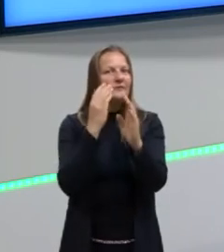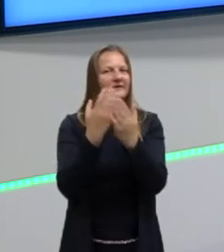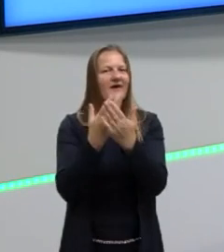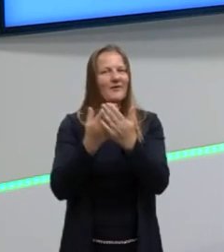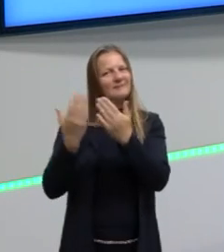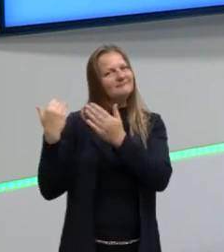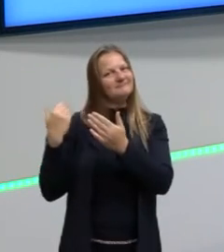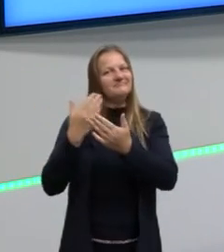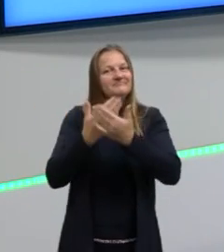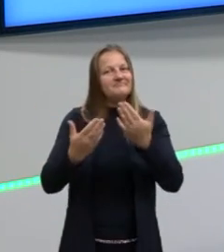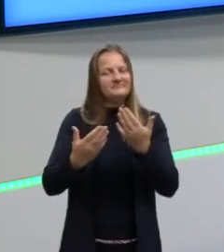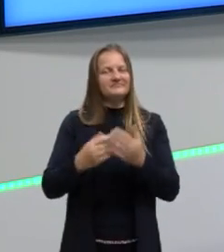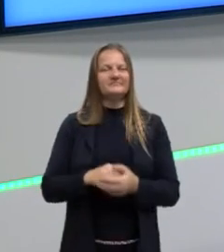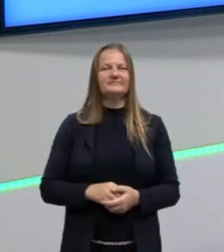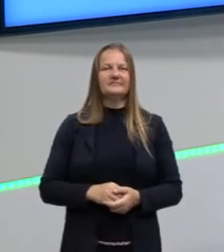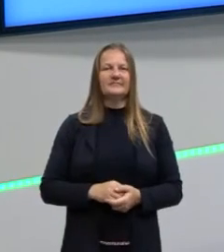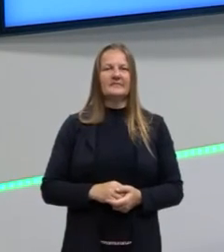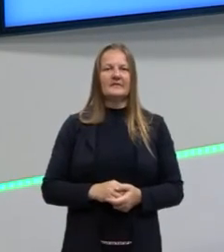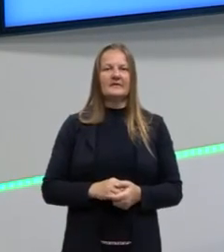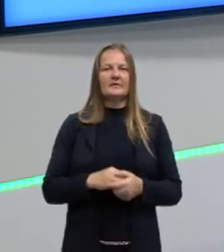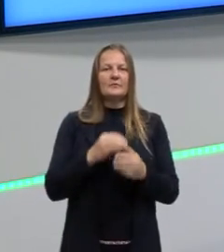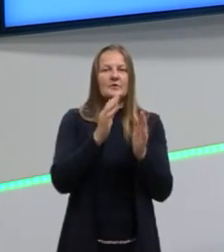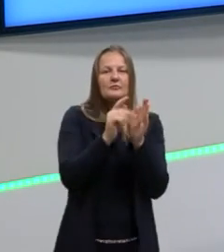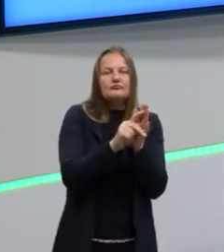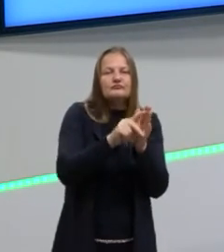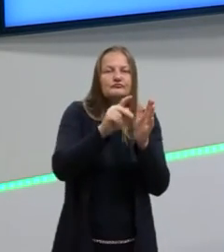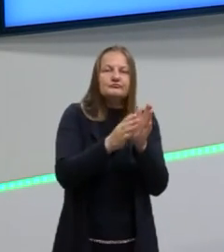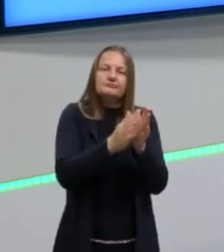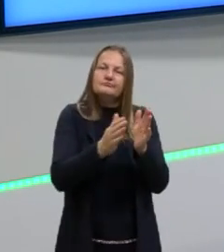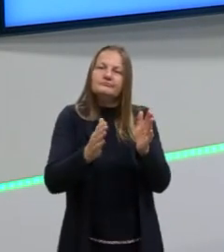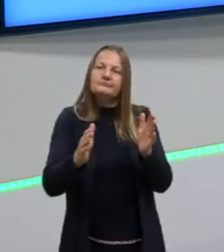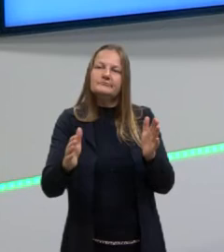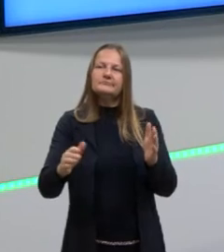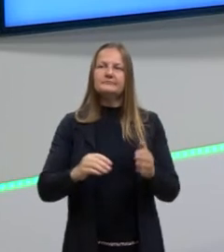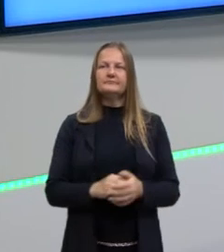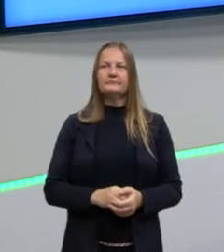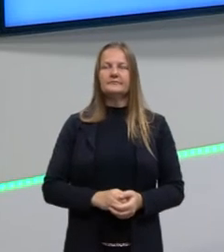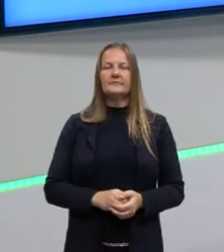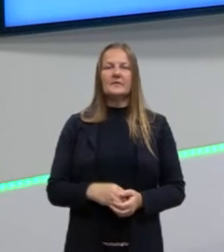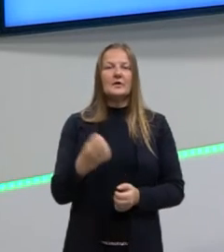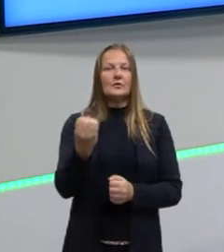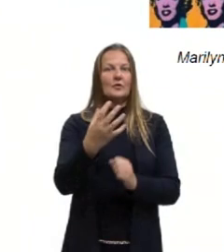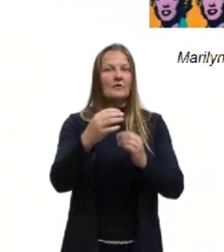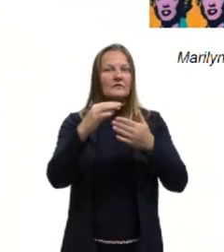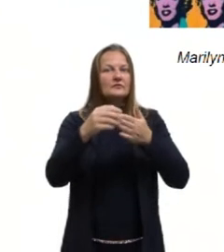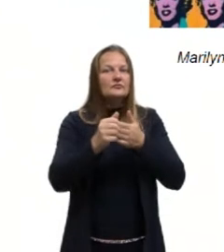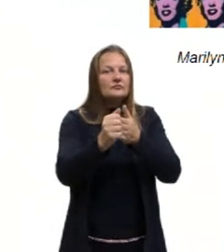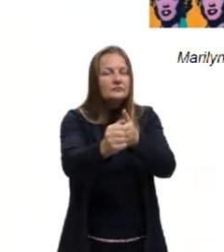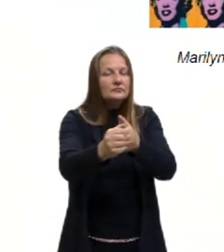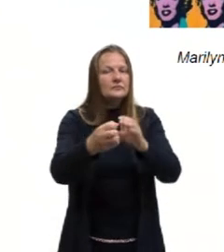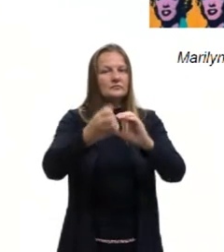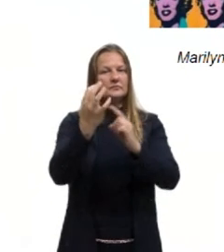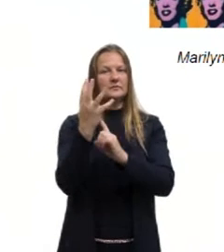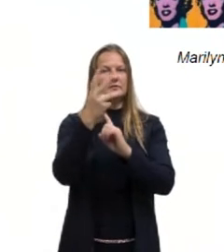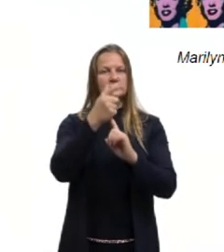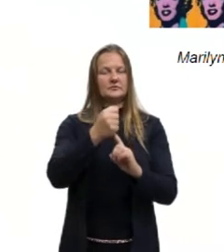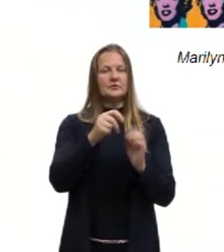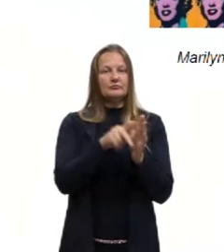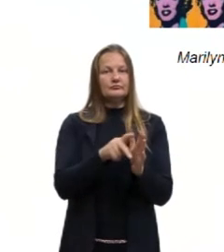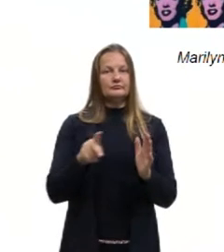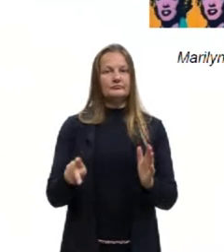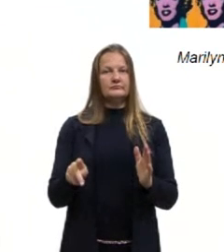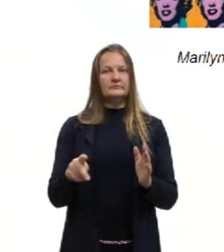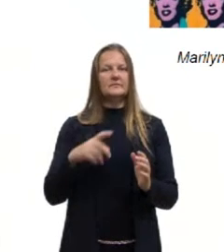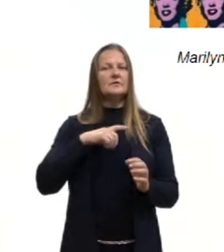acompanhar e entender essa cronologia. as novas orientações artísticas do período, apesar de